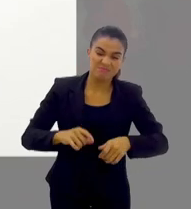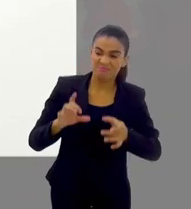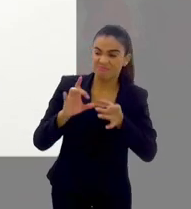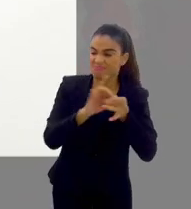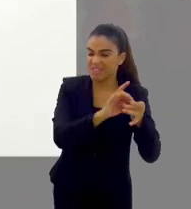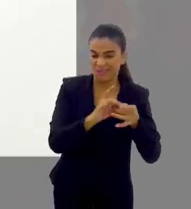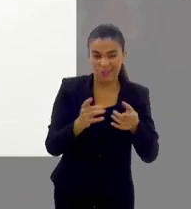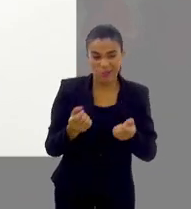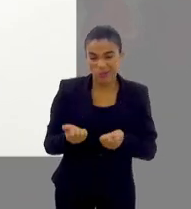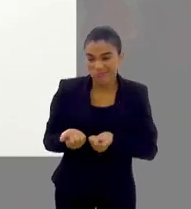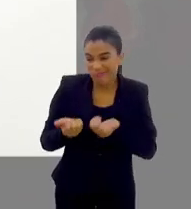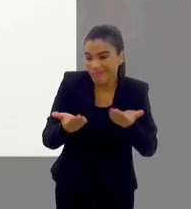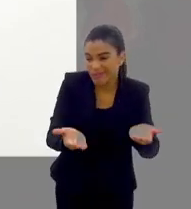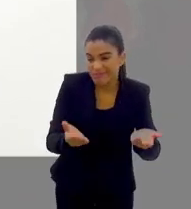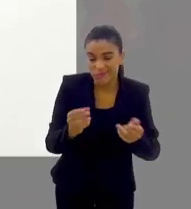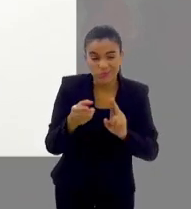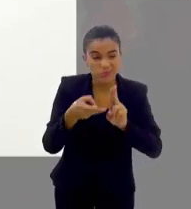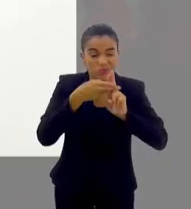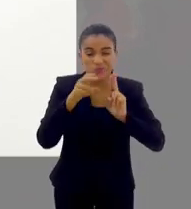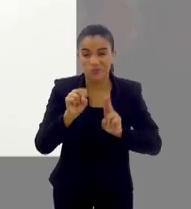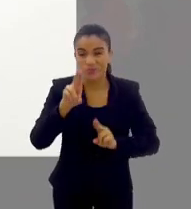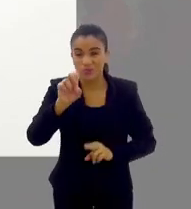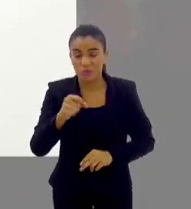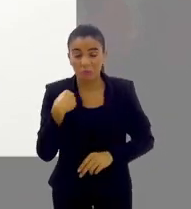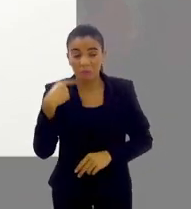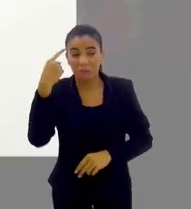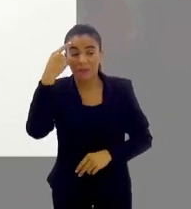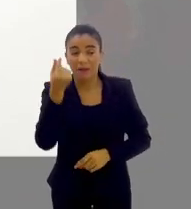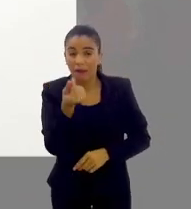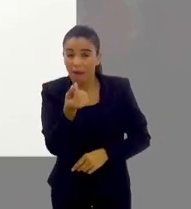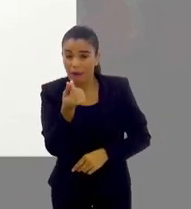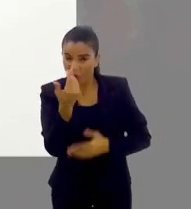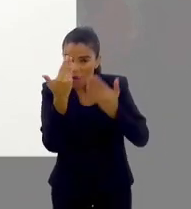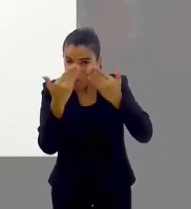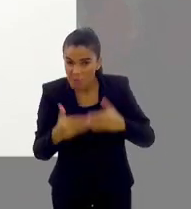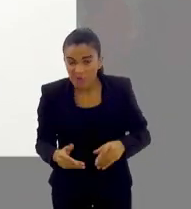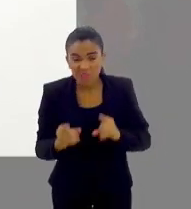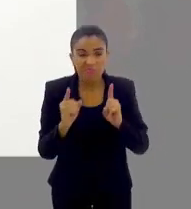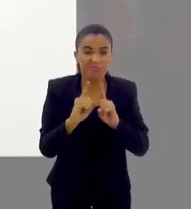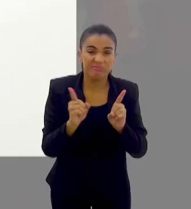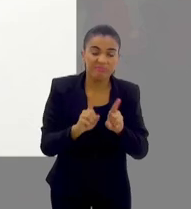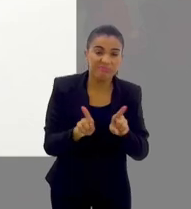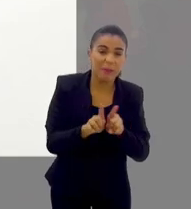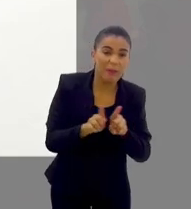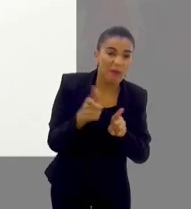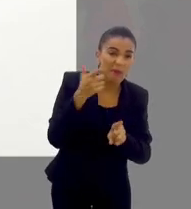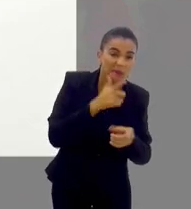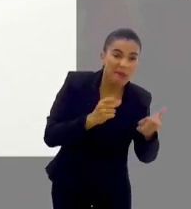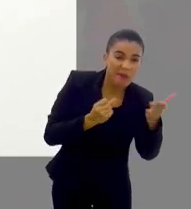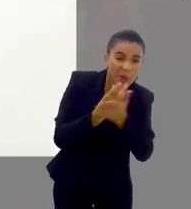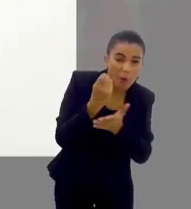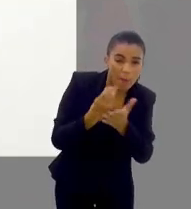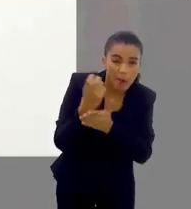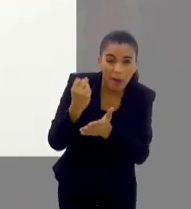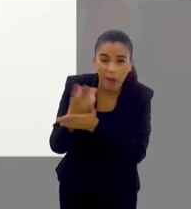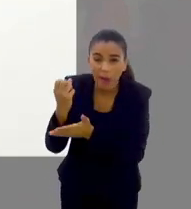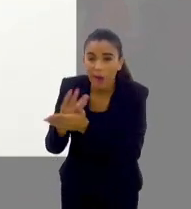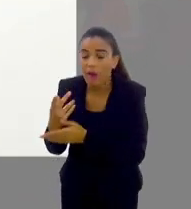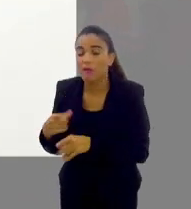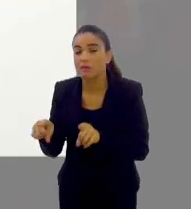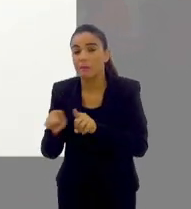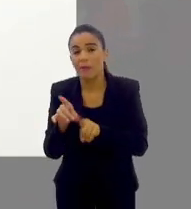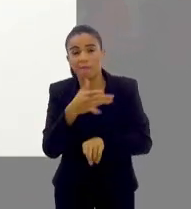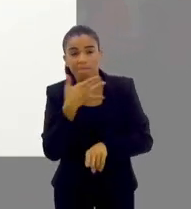sentido disponibilizar também já no SUS. Tem que pensar aí no custo, né? na acessibilidade, na